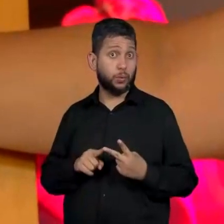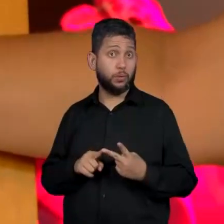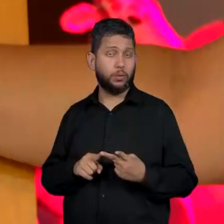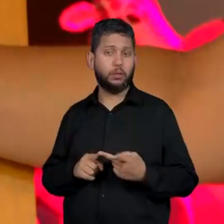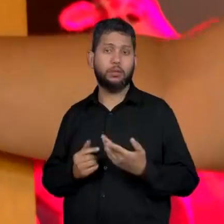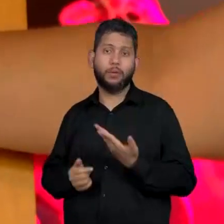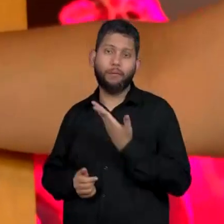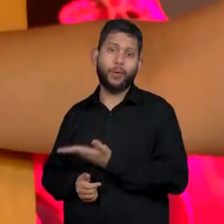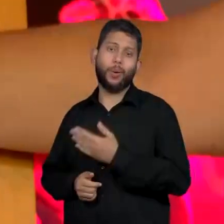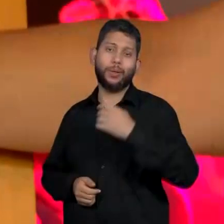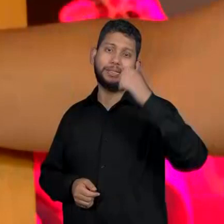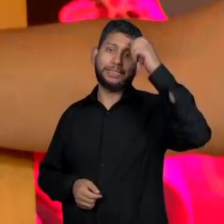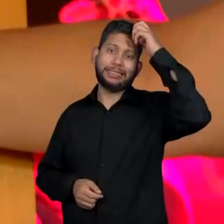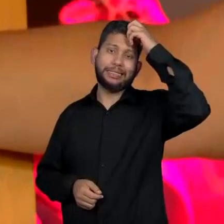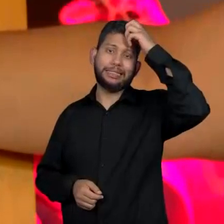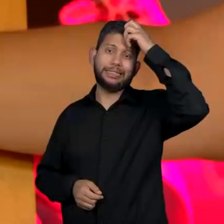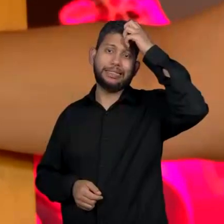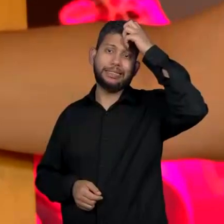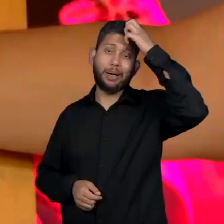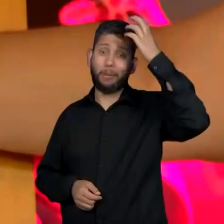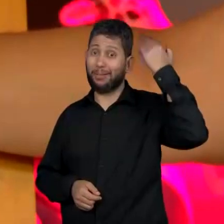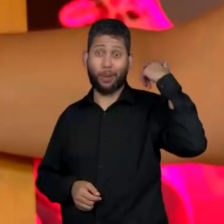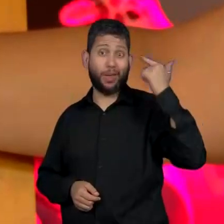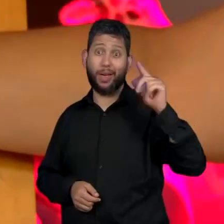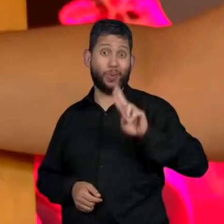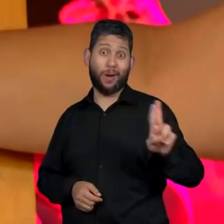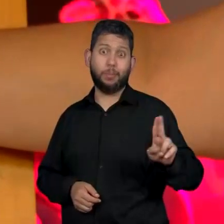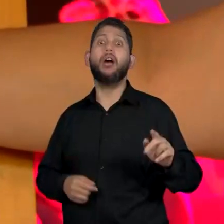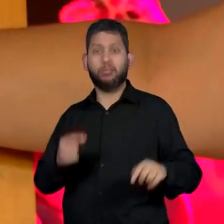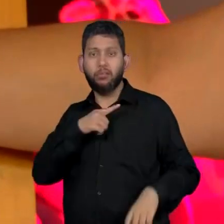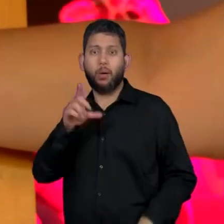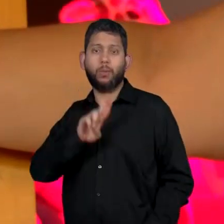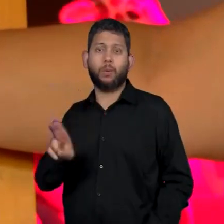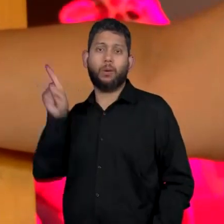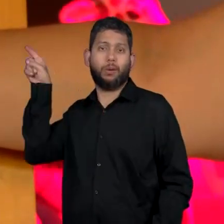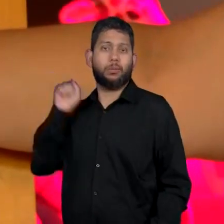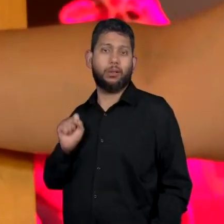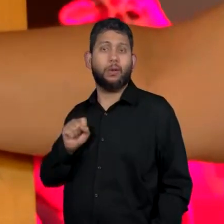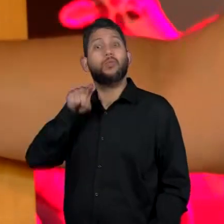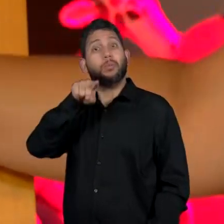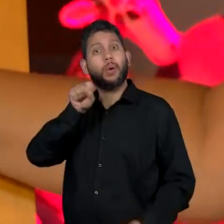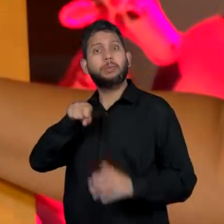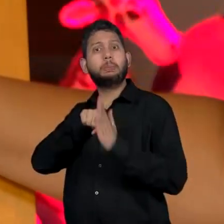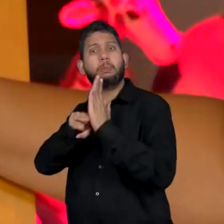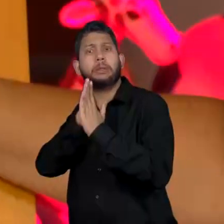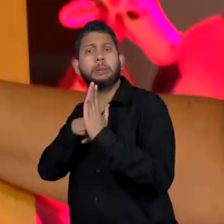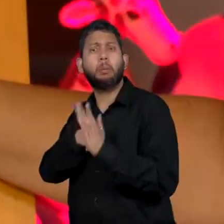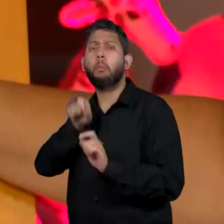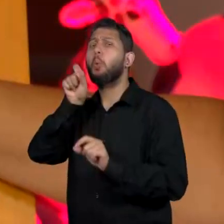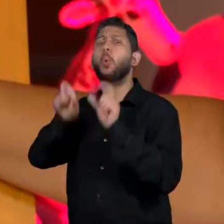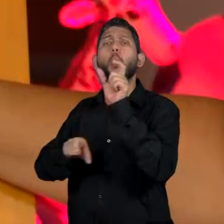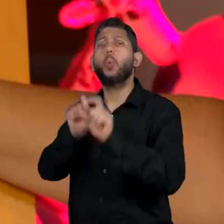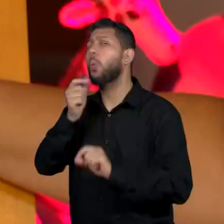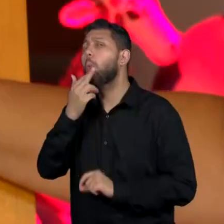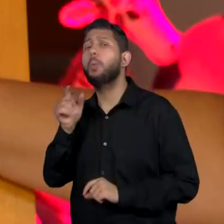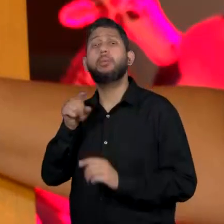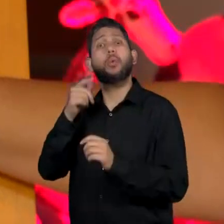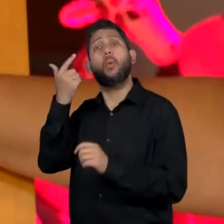eu tenho os dois pesquisadores que fizeram. A descoberta dos novos besouros. E eu tenho uma